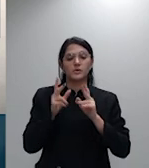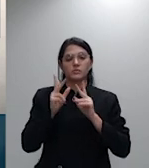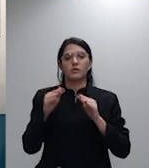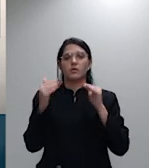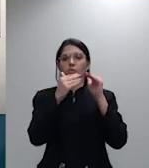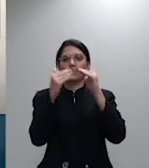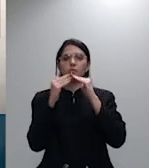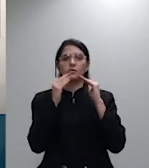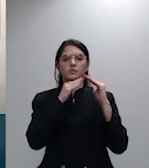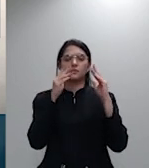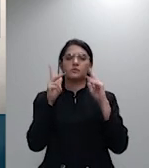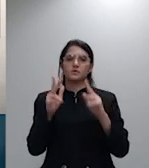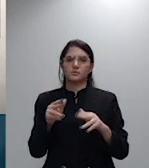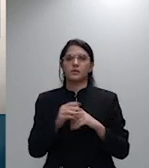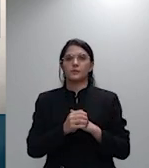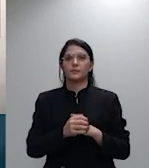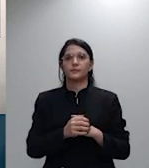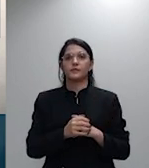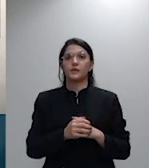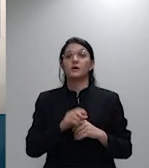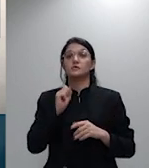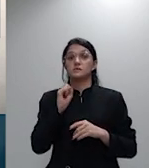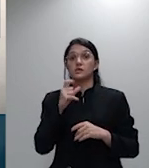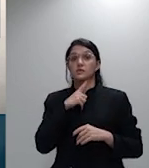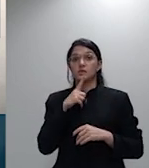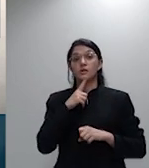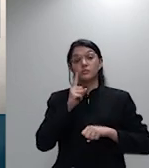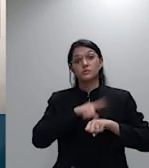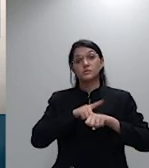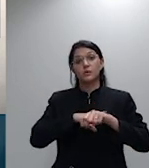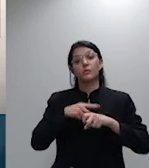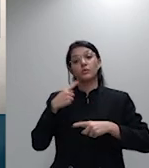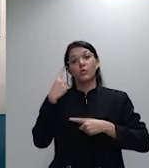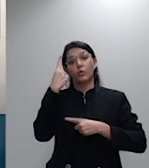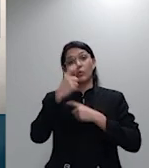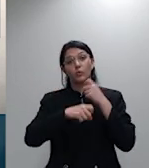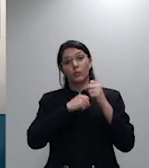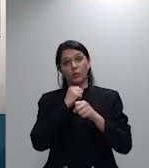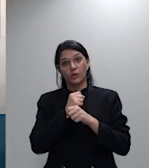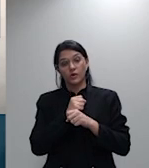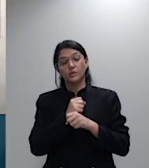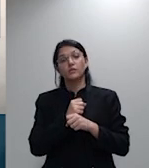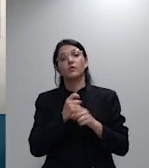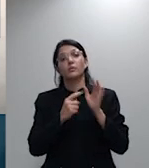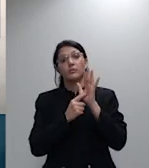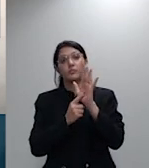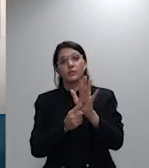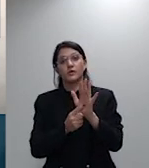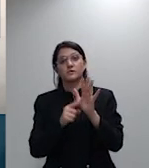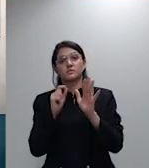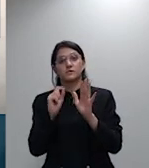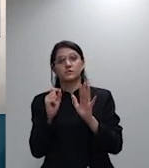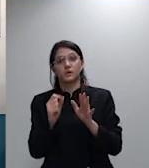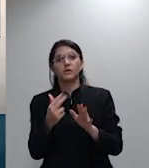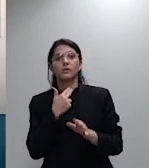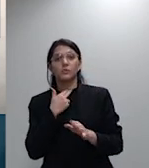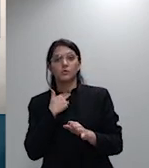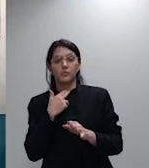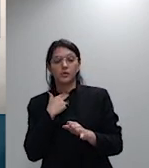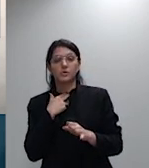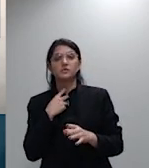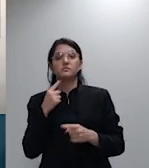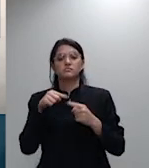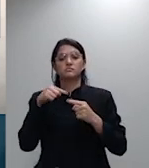prazo após o transcurso de um ano sendo imprescindível a intimação do exequente para andamento no FEI mas apenas a fim de